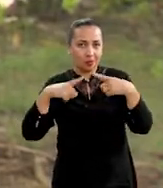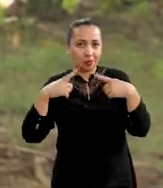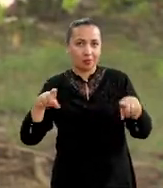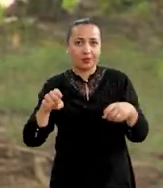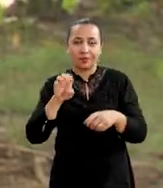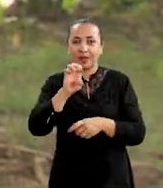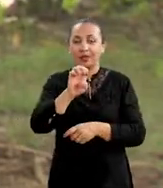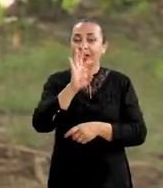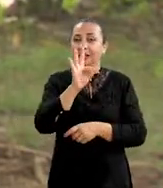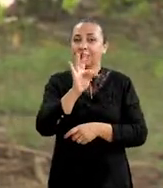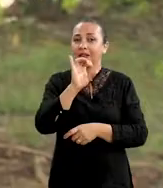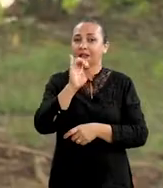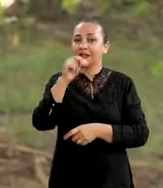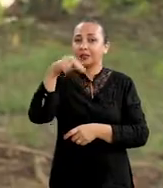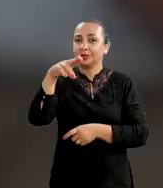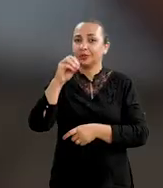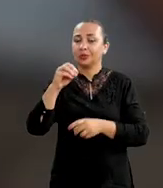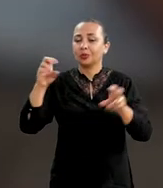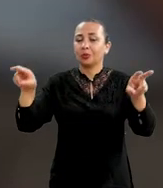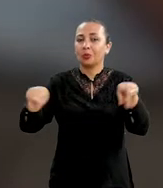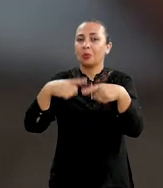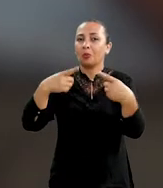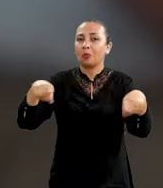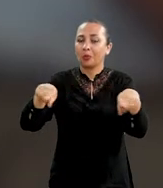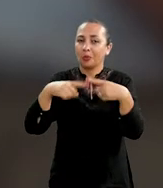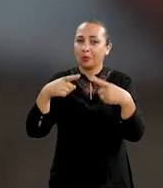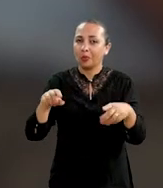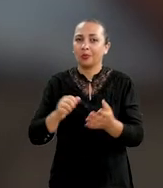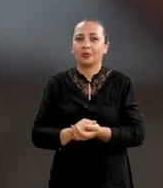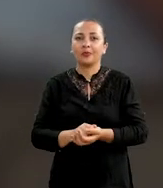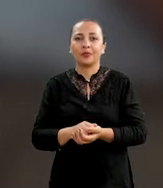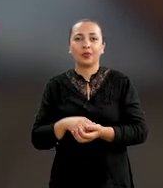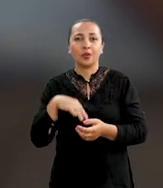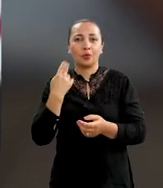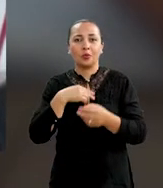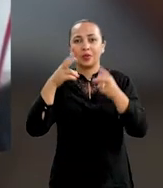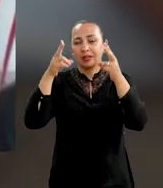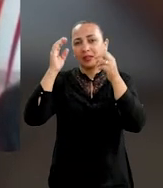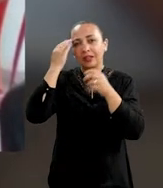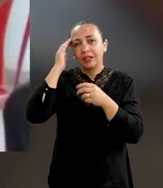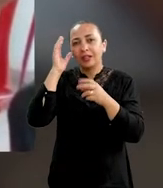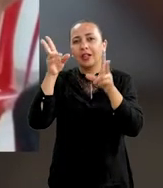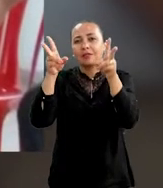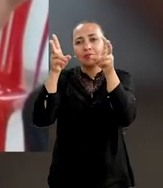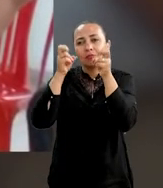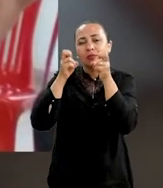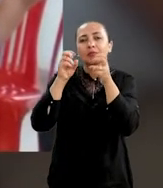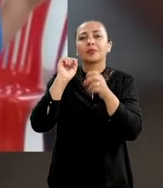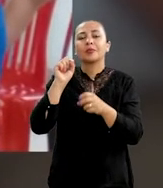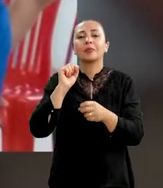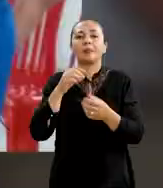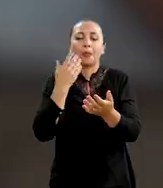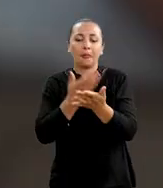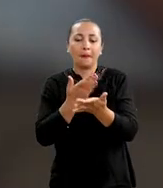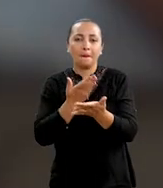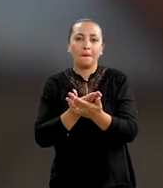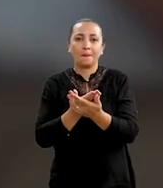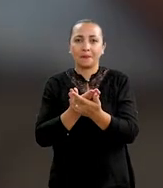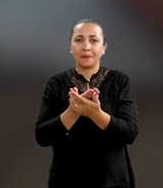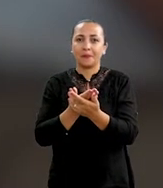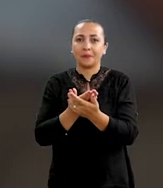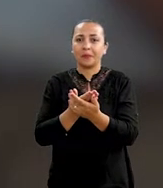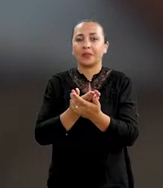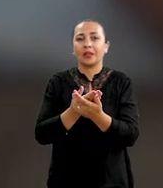de etnomusicologia. A gente compreende que o estudo das